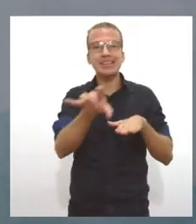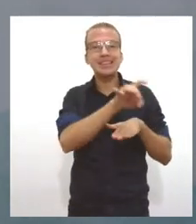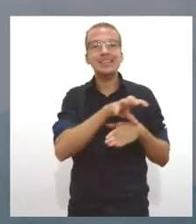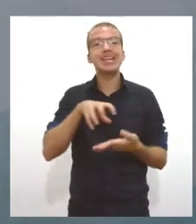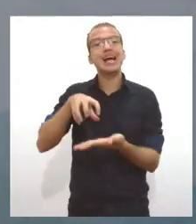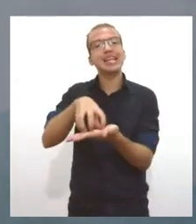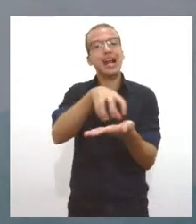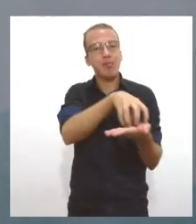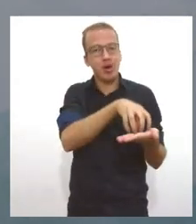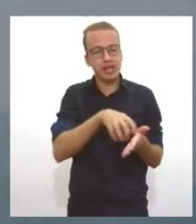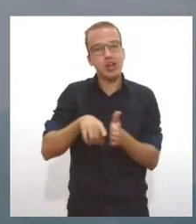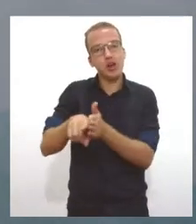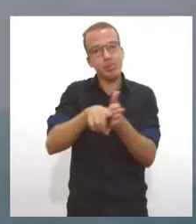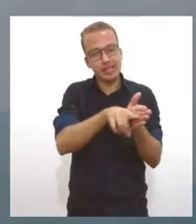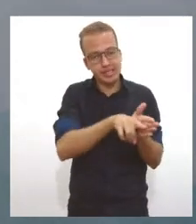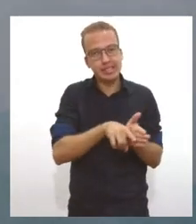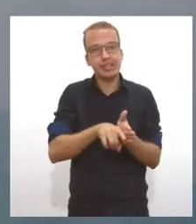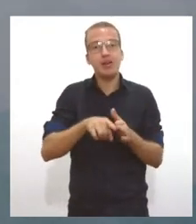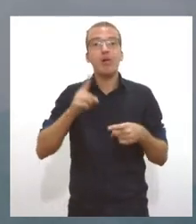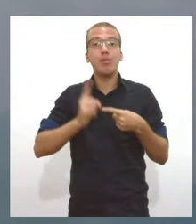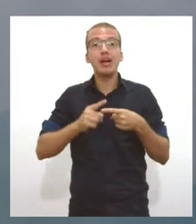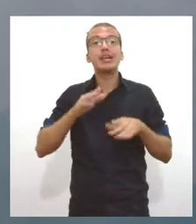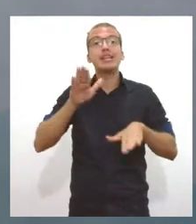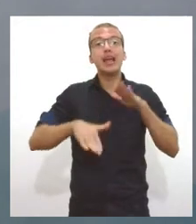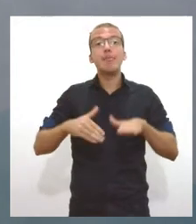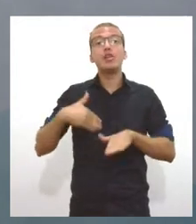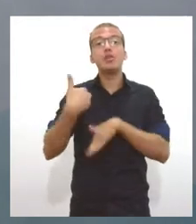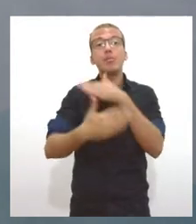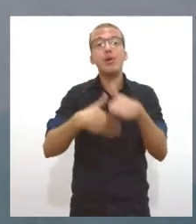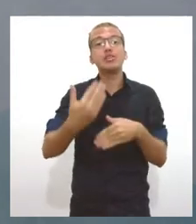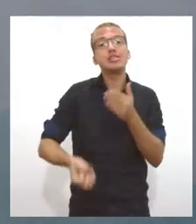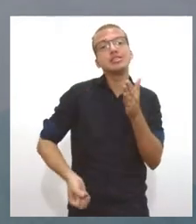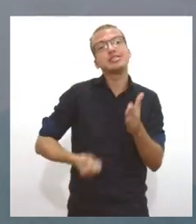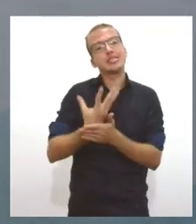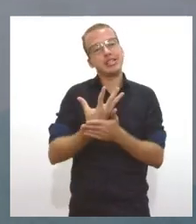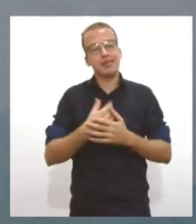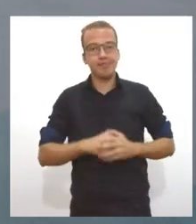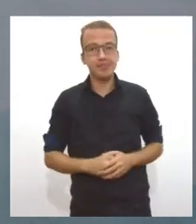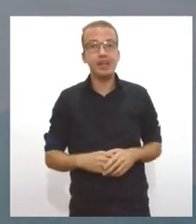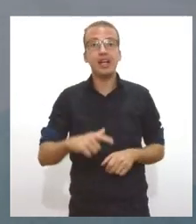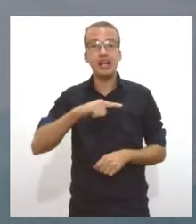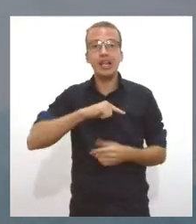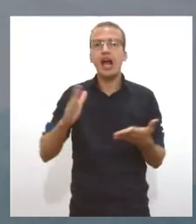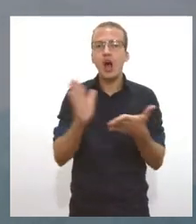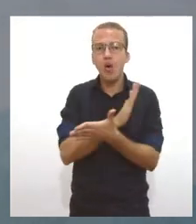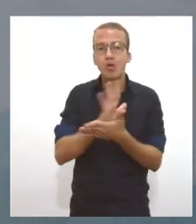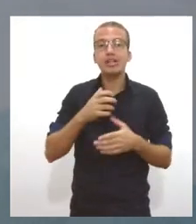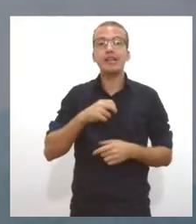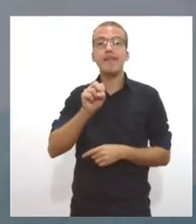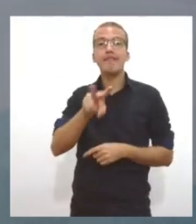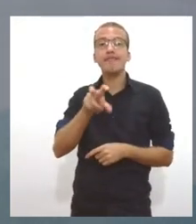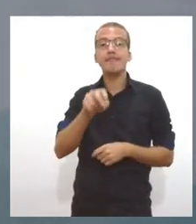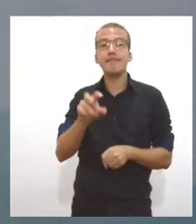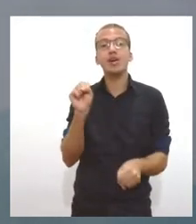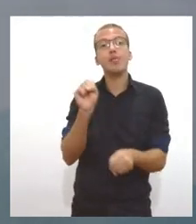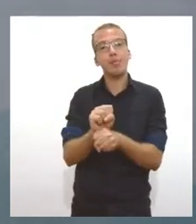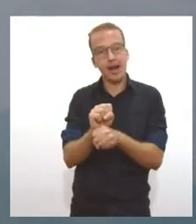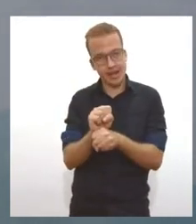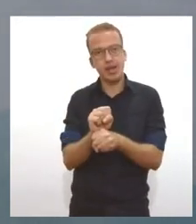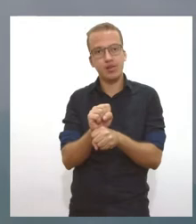intervalo, porque depende do seu processo de fabricação. A gente tem vacina que é de vírus inativado, tem vacina que é de